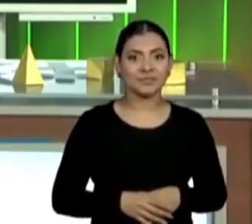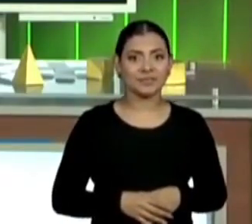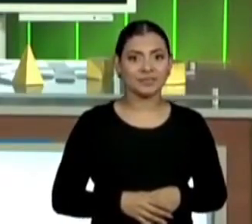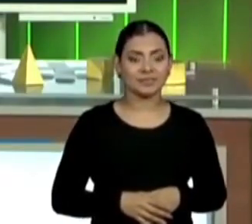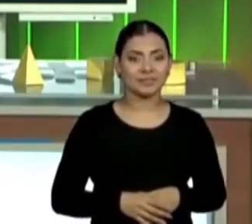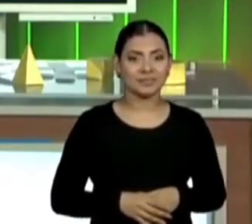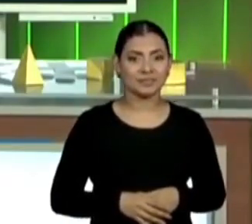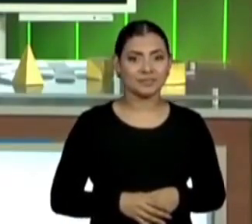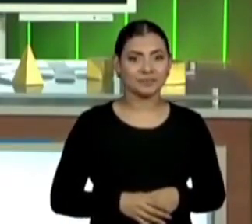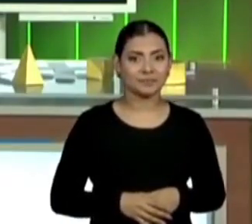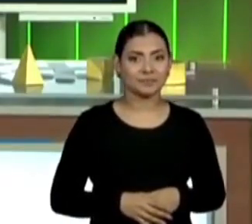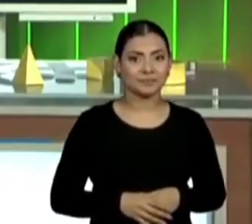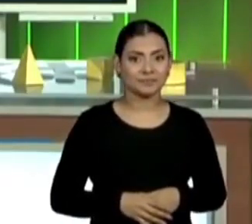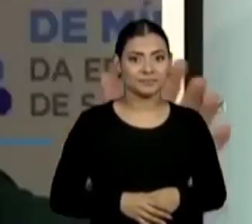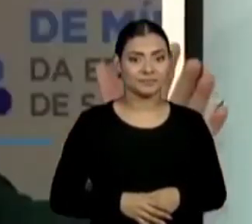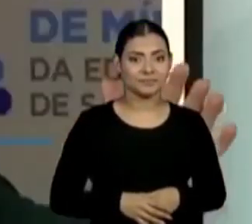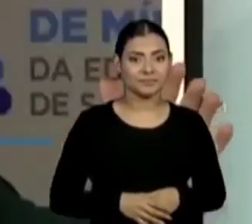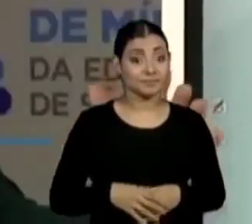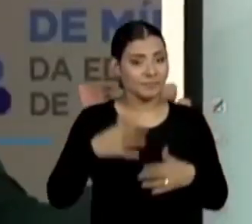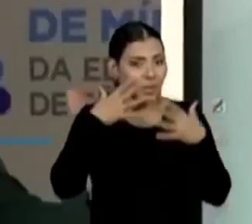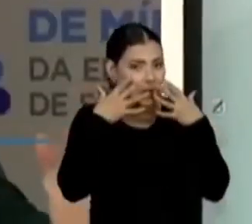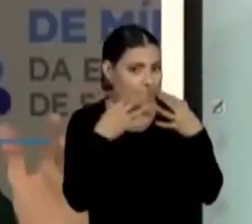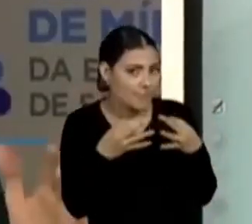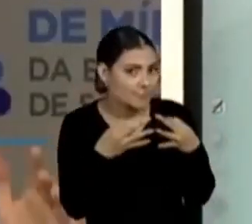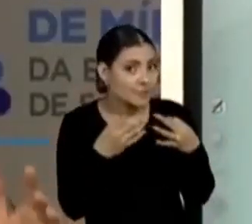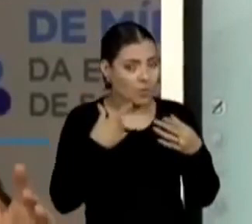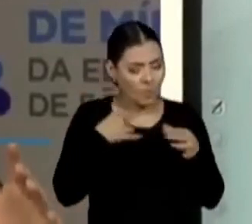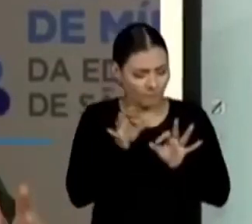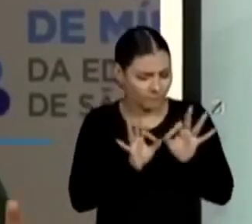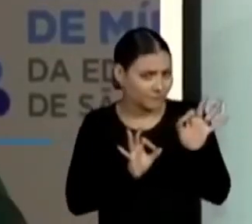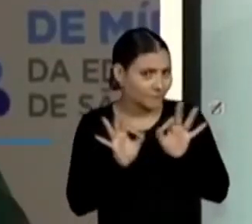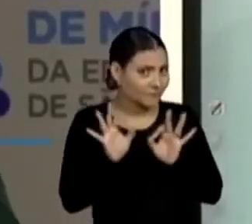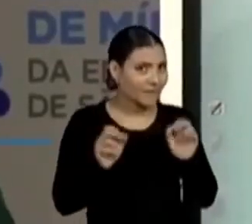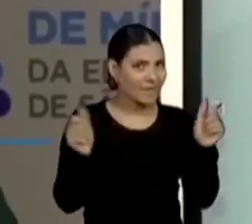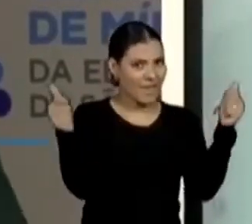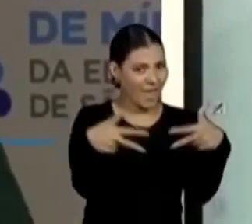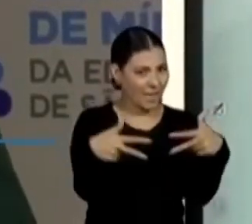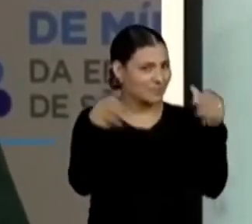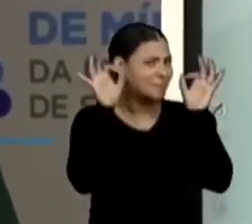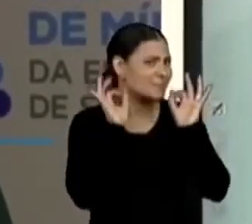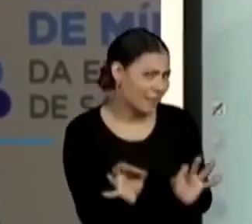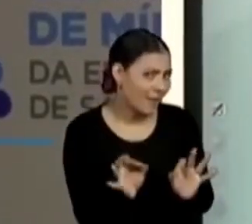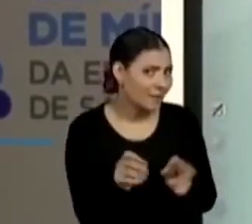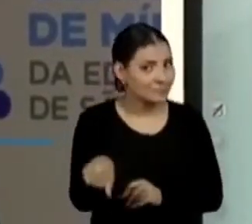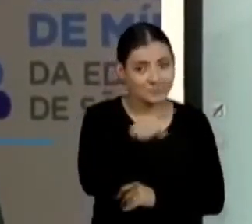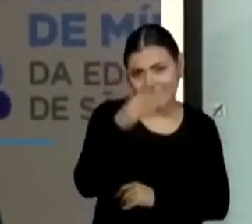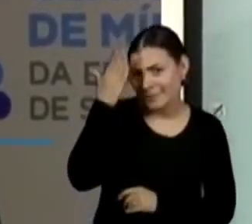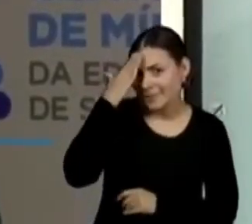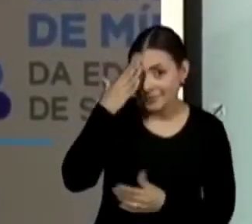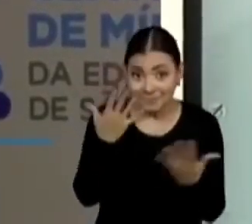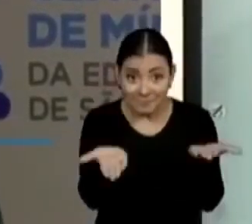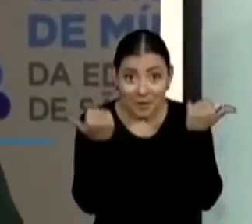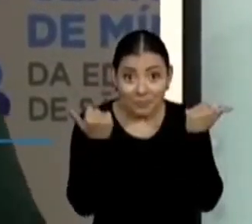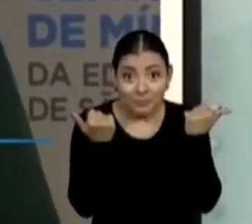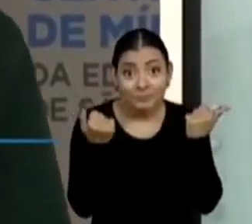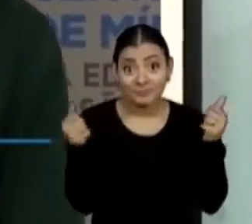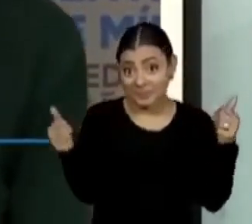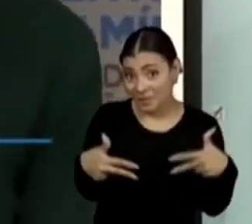Rap da planificação. Estou me concentrando aqui para fazer o rap funcionar. É isso. Vamos lá?